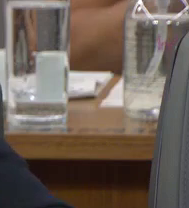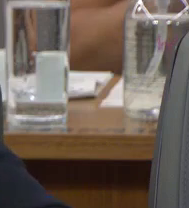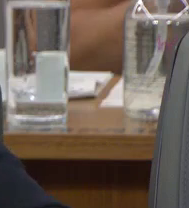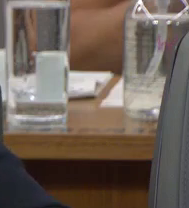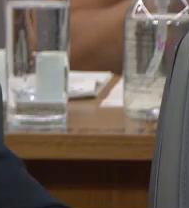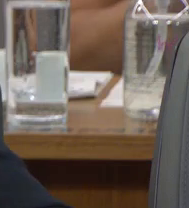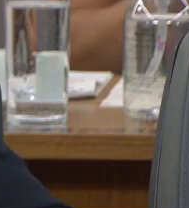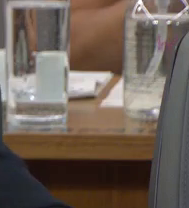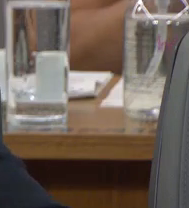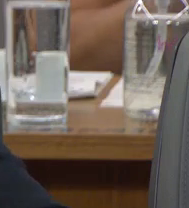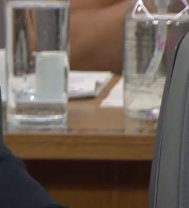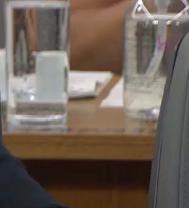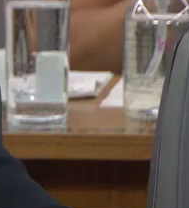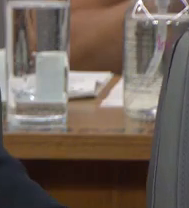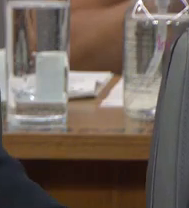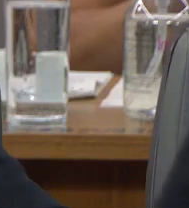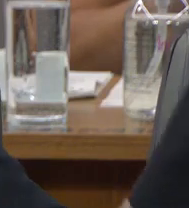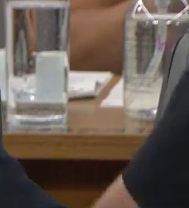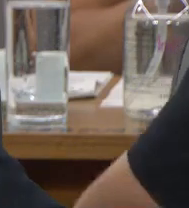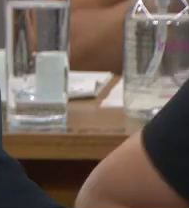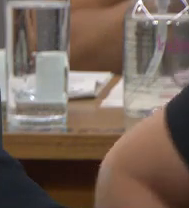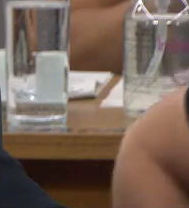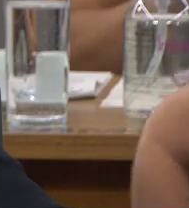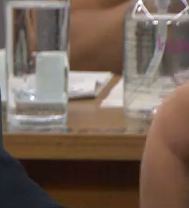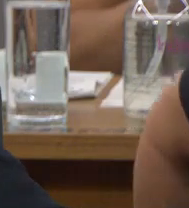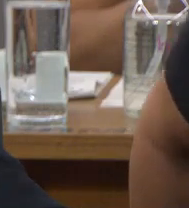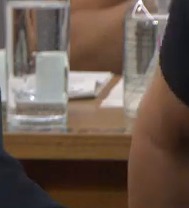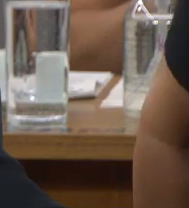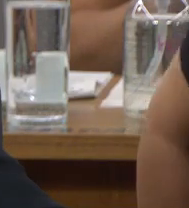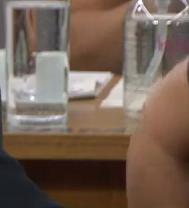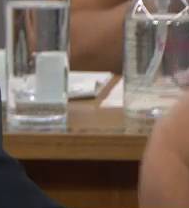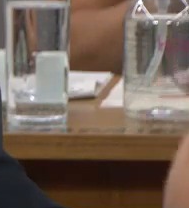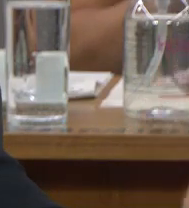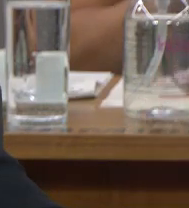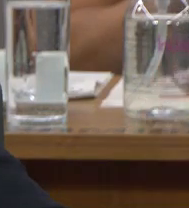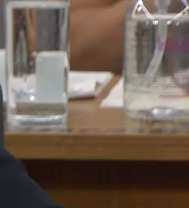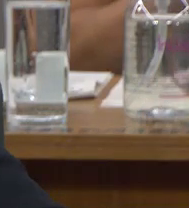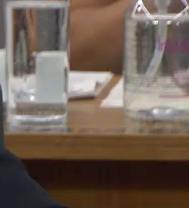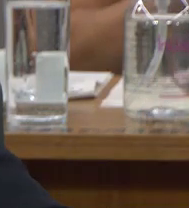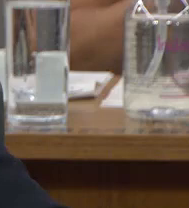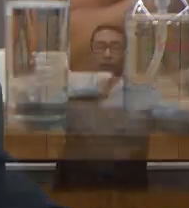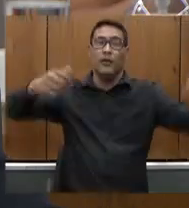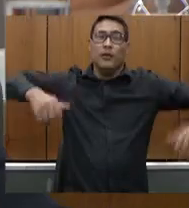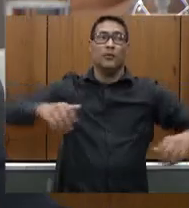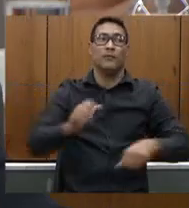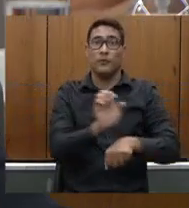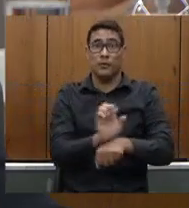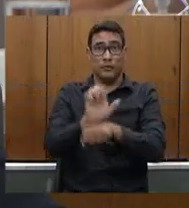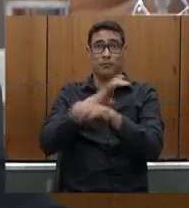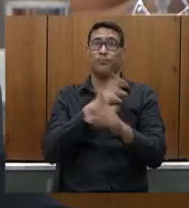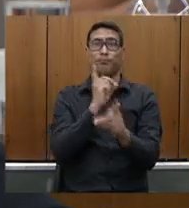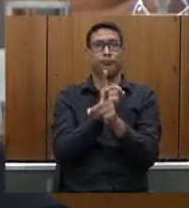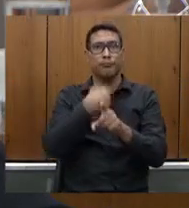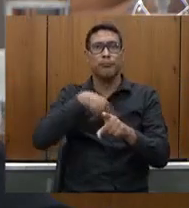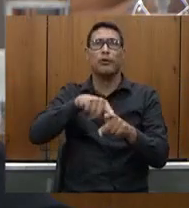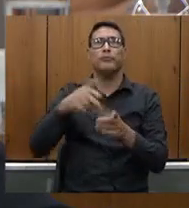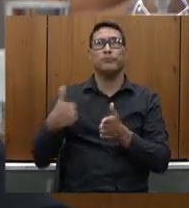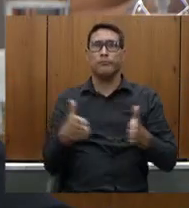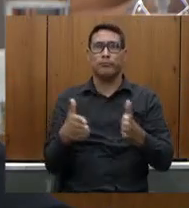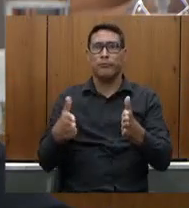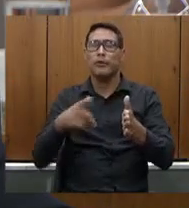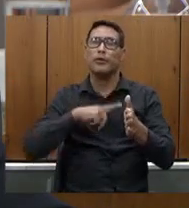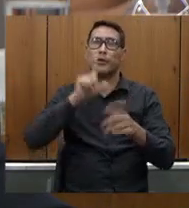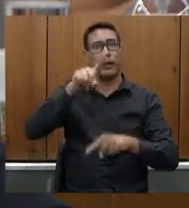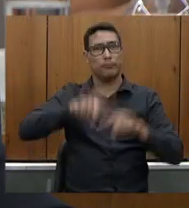então é um privado filantrópico não pode receber nenhum recurso extraordinário direto do estado encontramos um caminho porque tem um